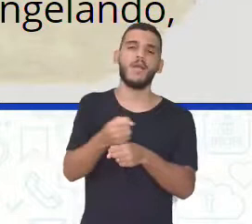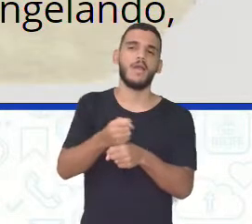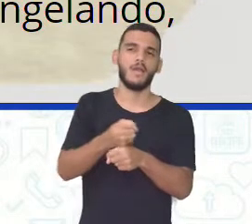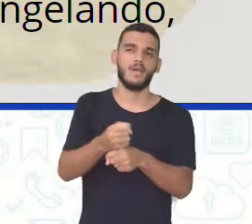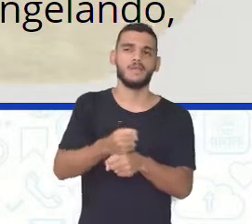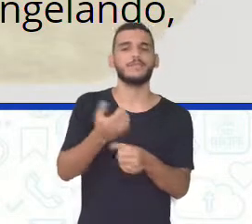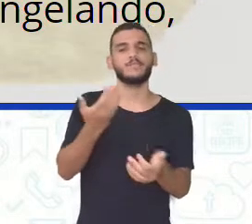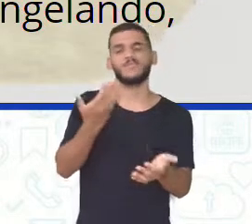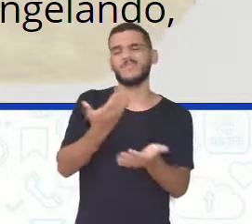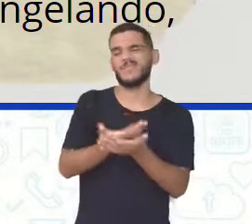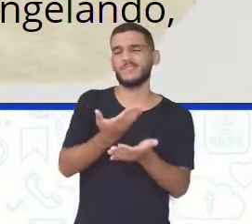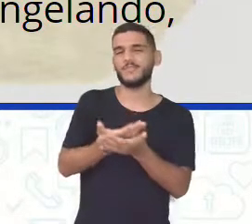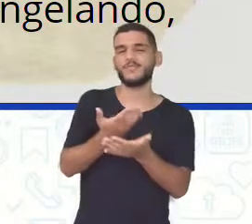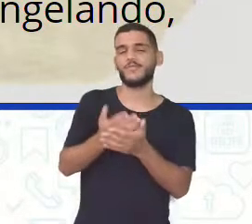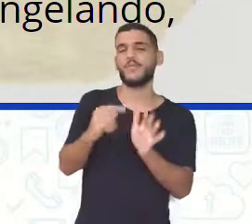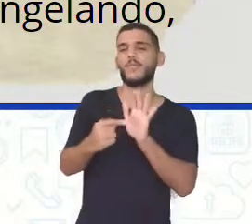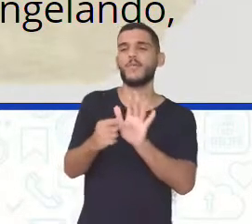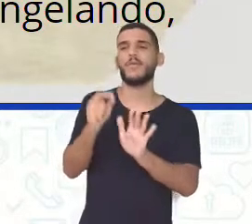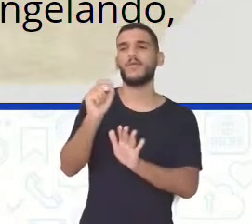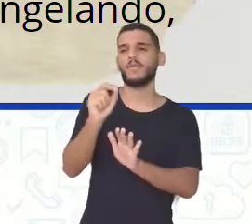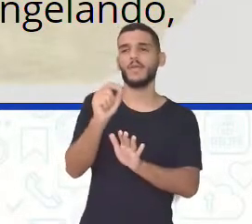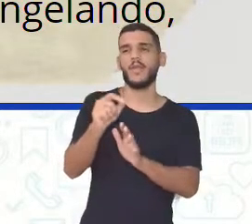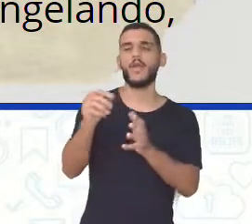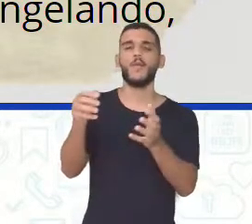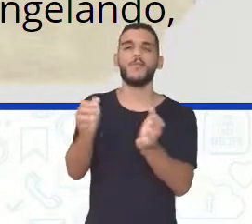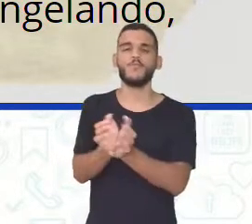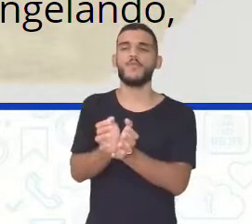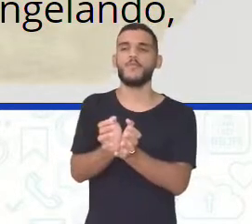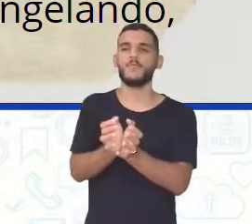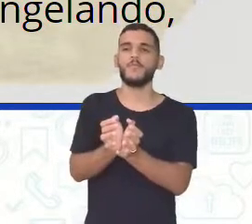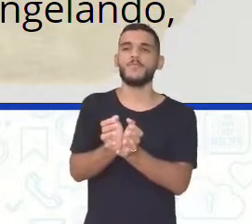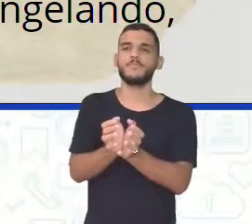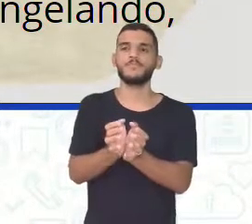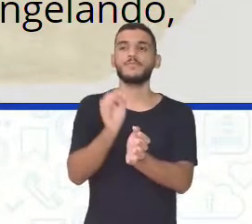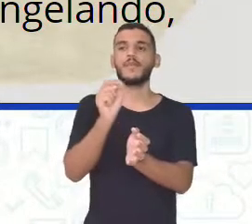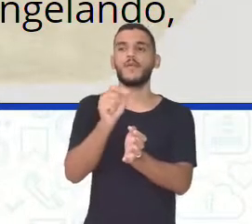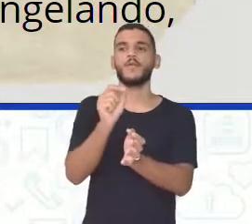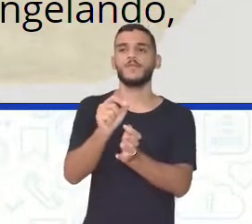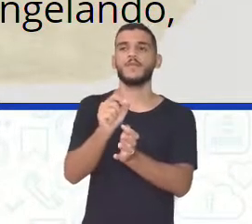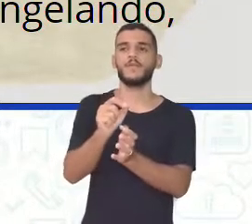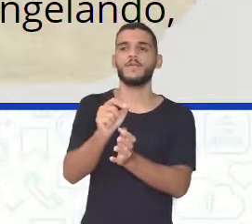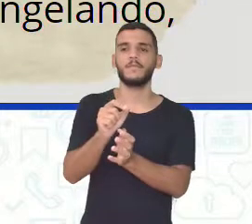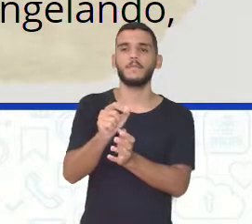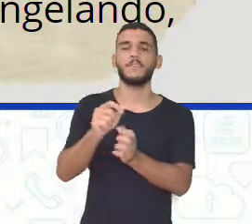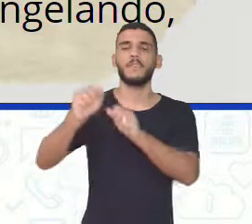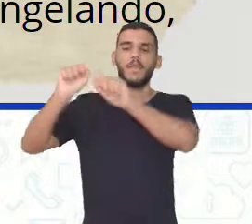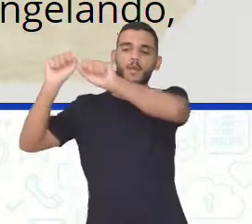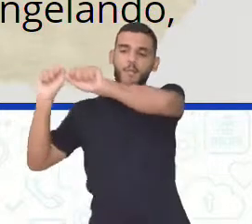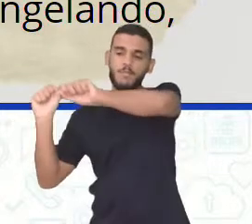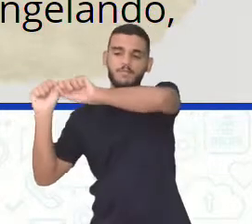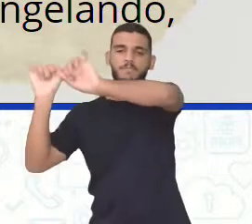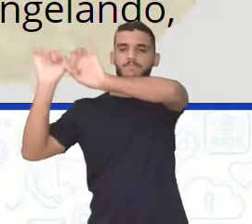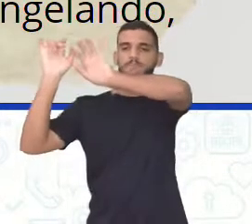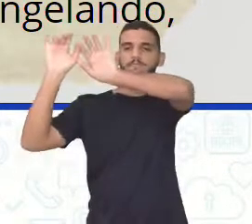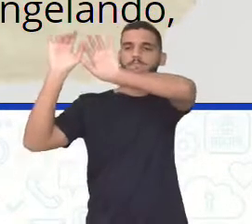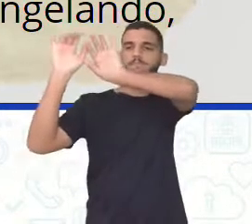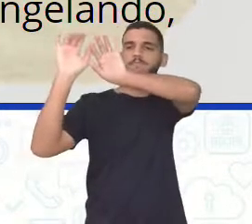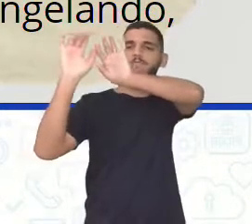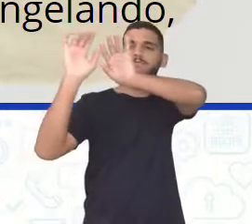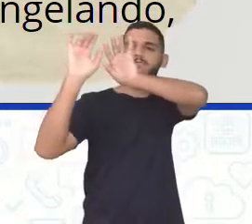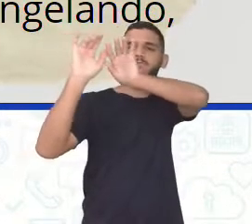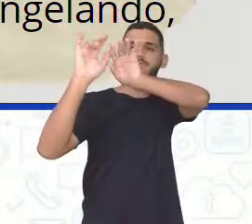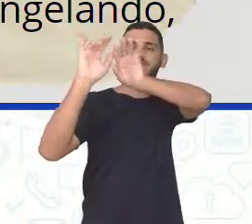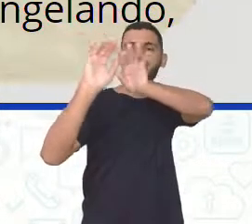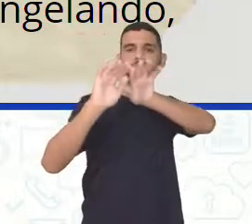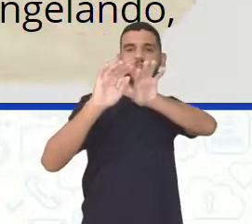Estudos estimam Que eles eram grupos Adivindos Olha só Da Ásia Através da passagem Do